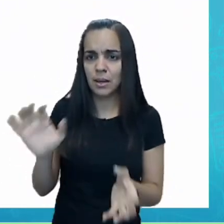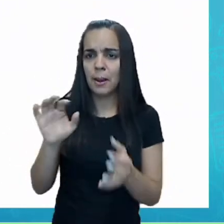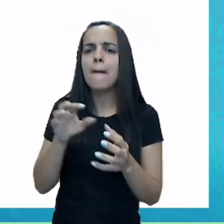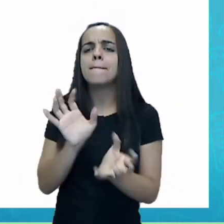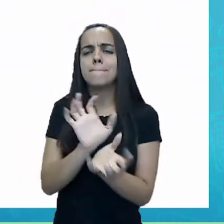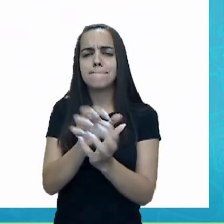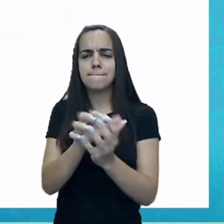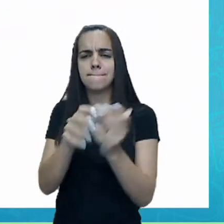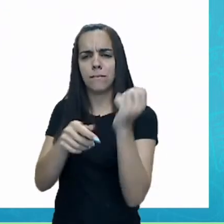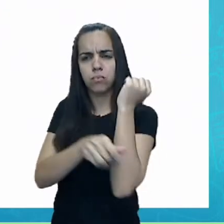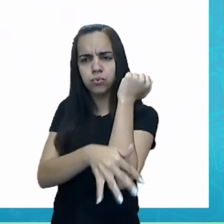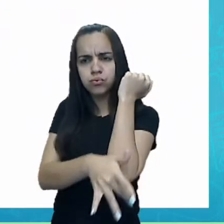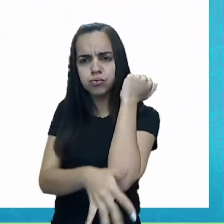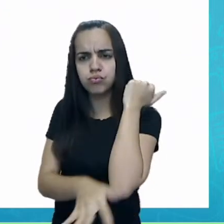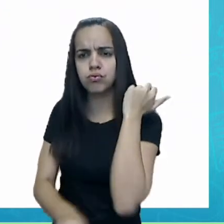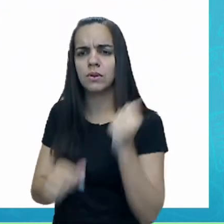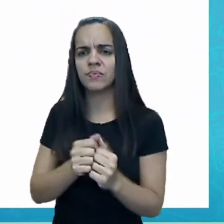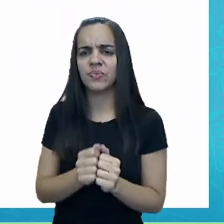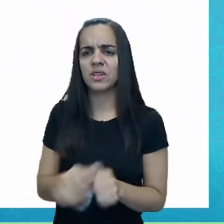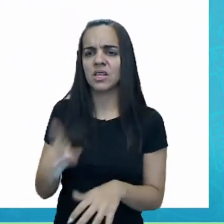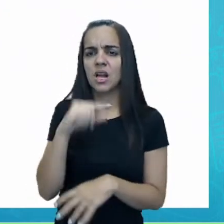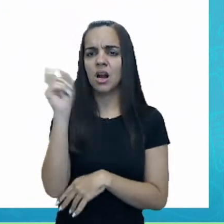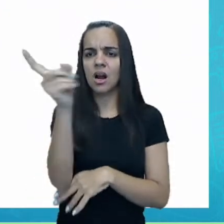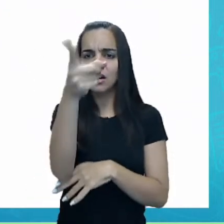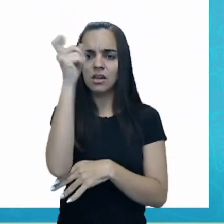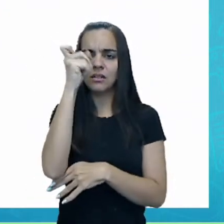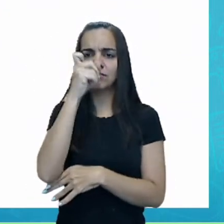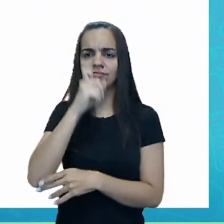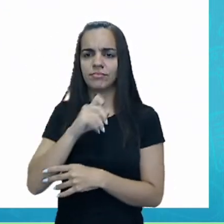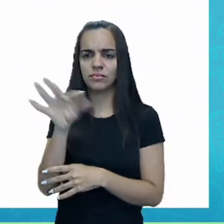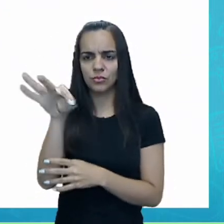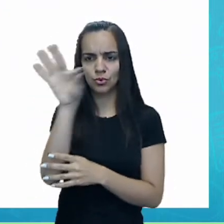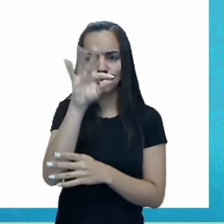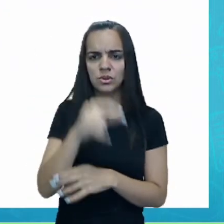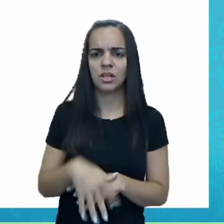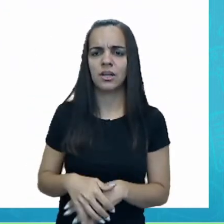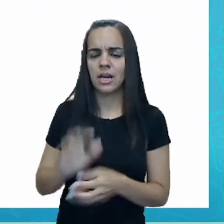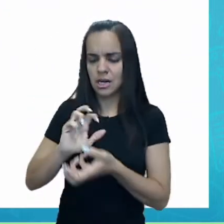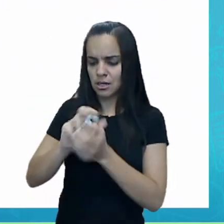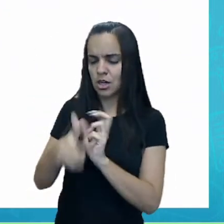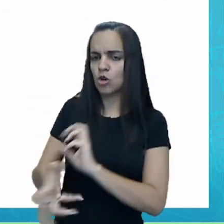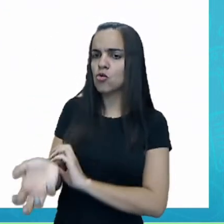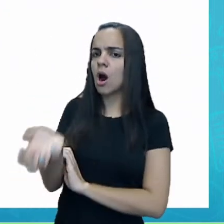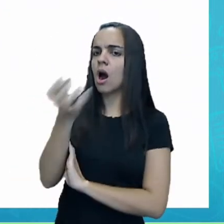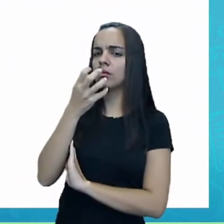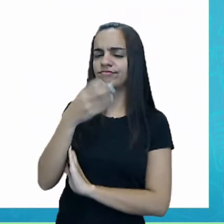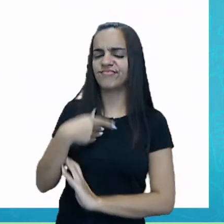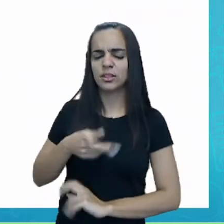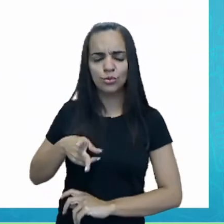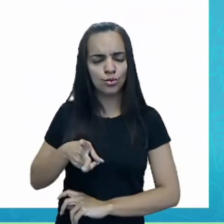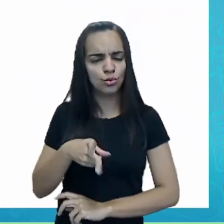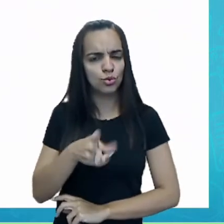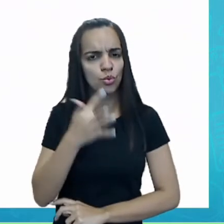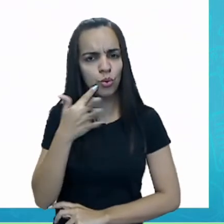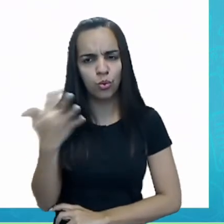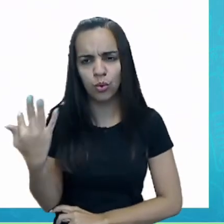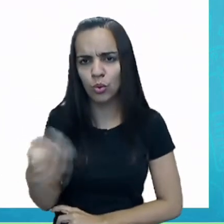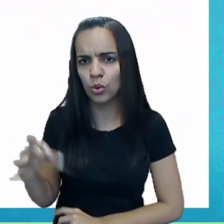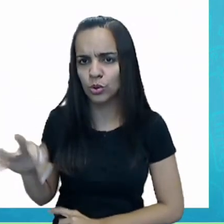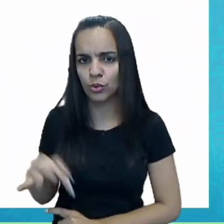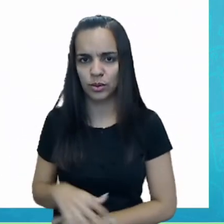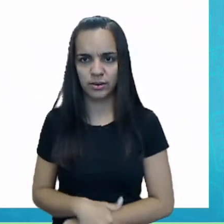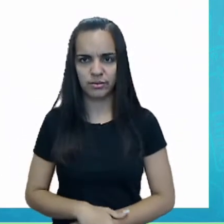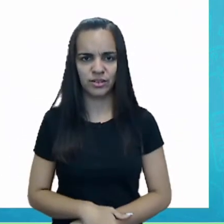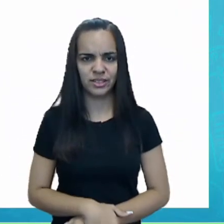forte, lambia a mosca, colocava nozes na boca e o dente ainda doía. Gente,